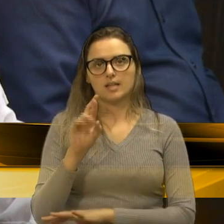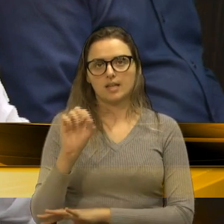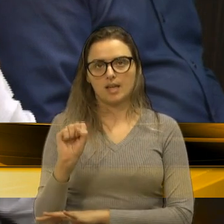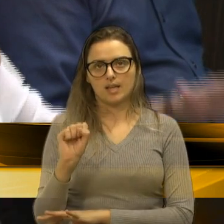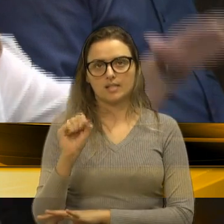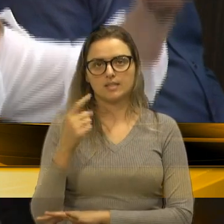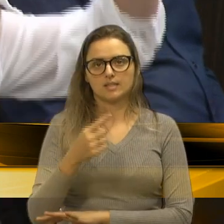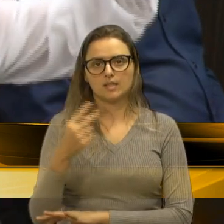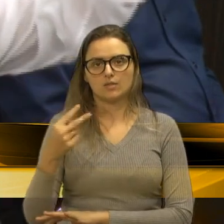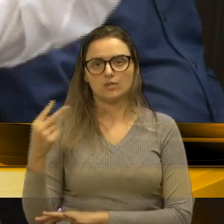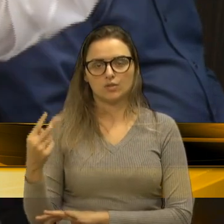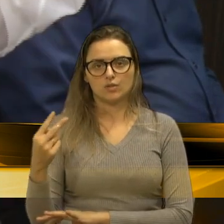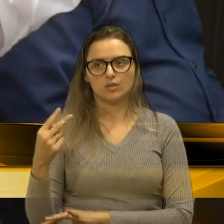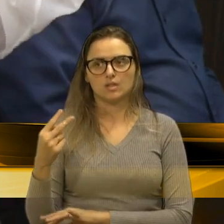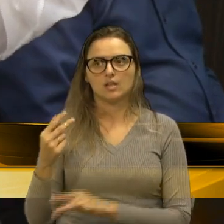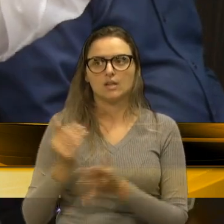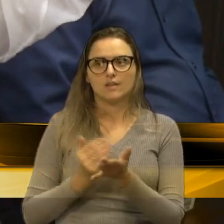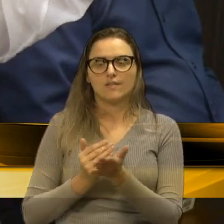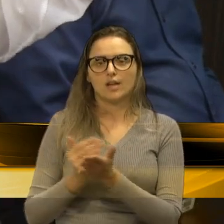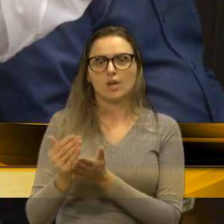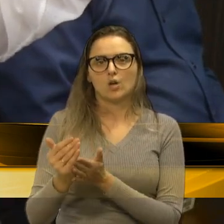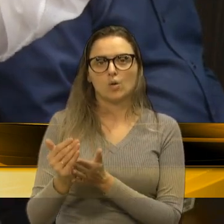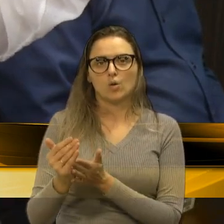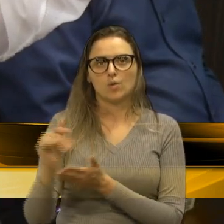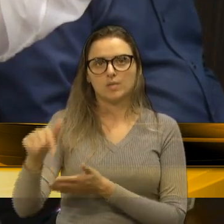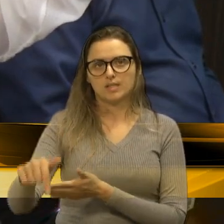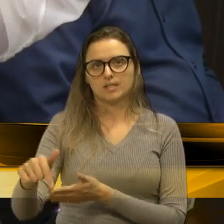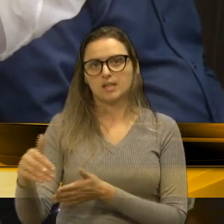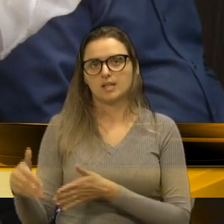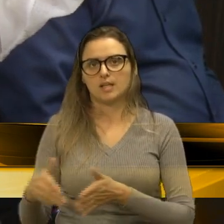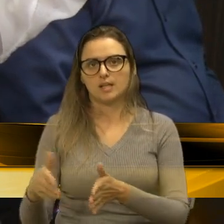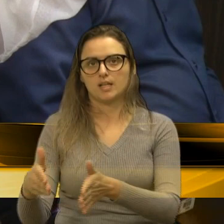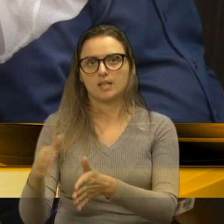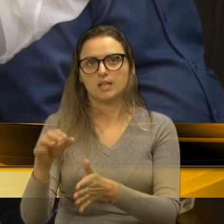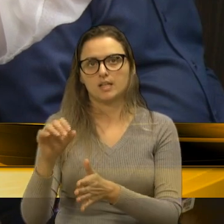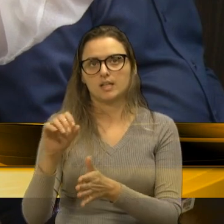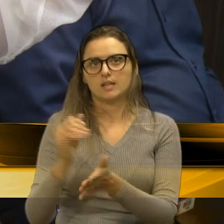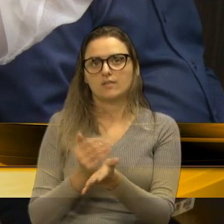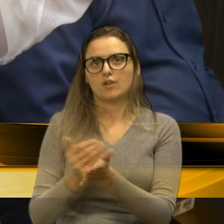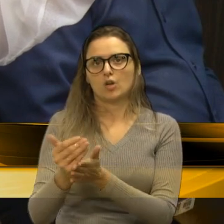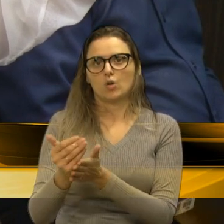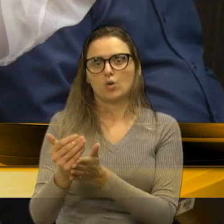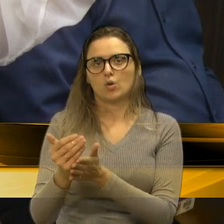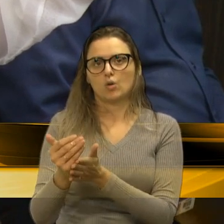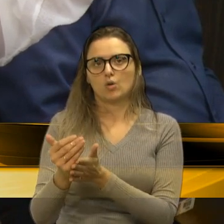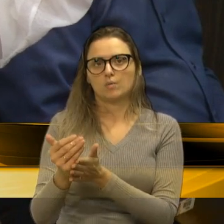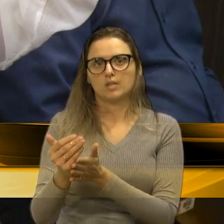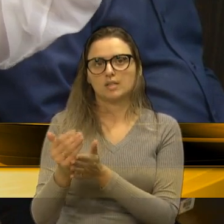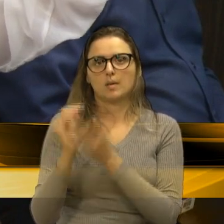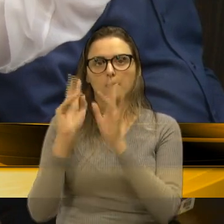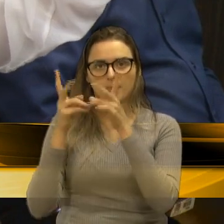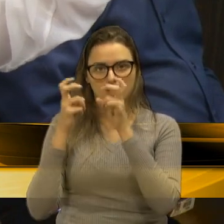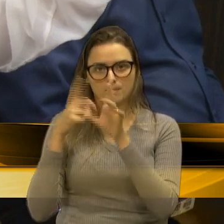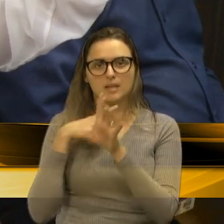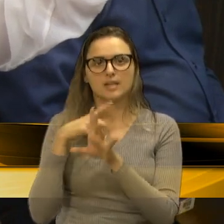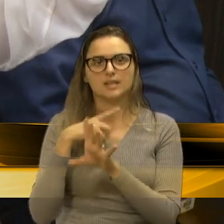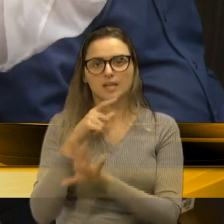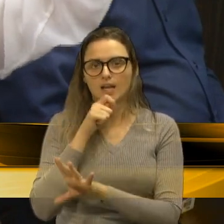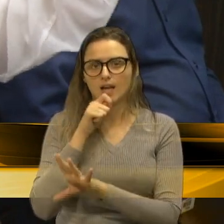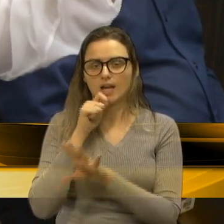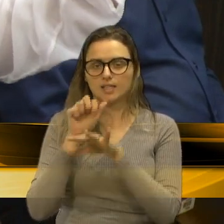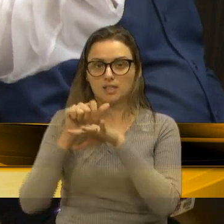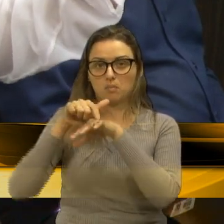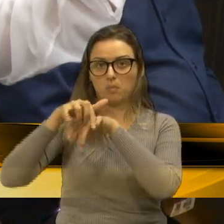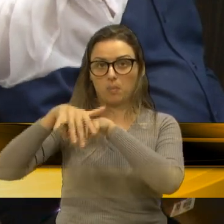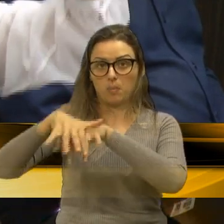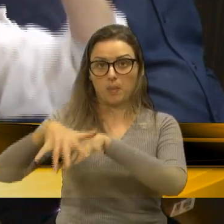comentou, eles devem começar a trabalhar por cima, porque eles identificaram que ainda tem possibilidade de